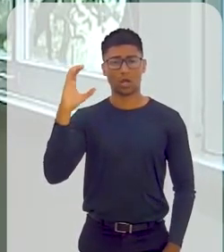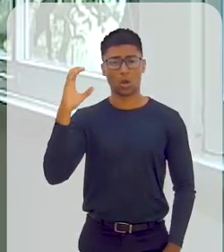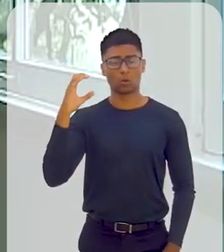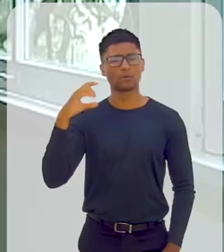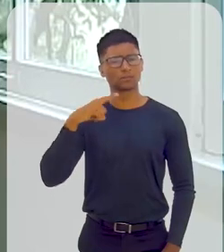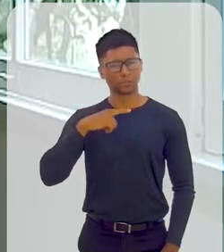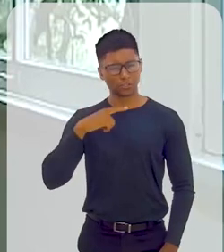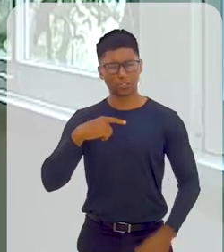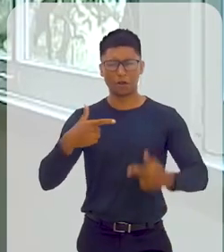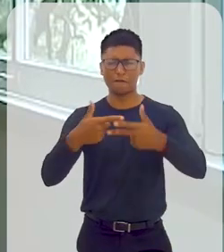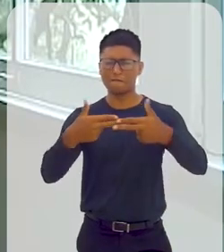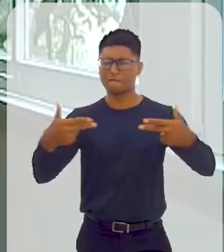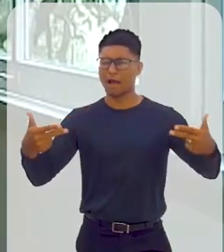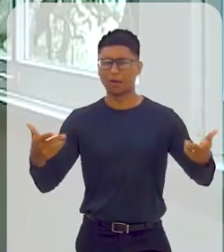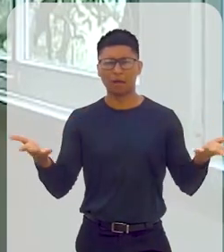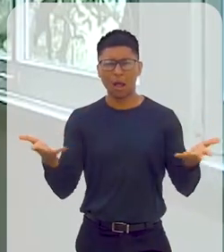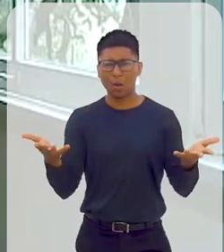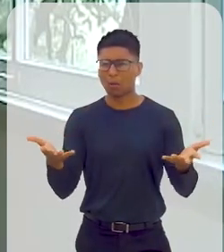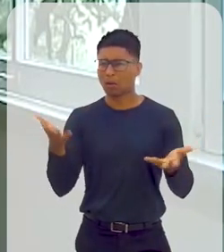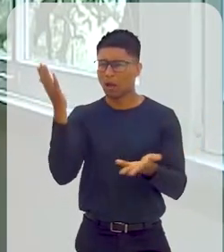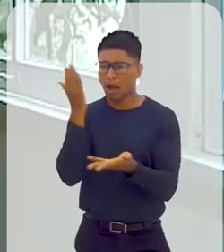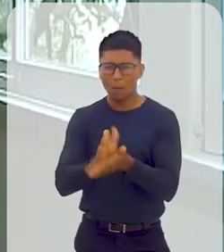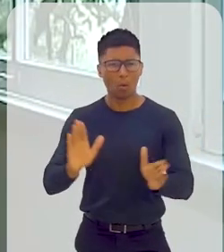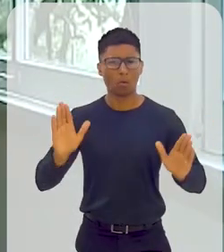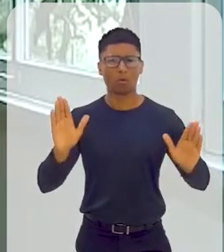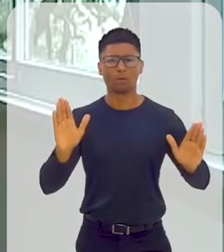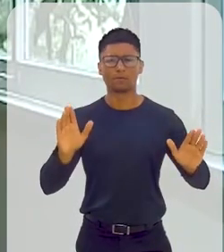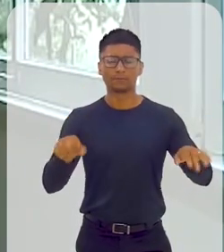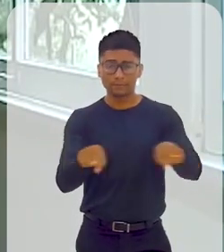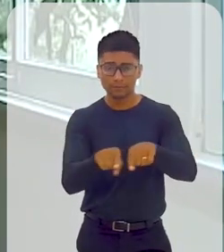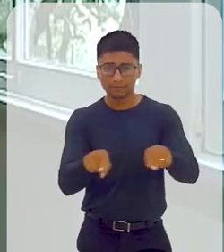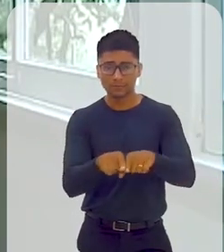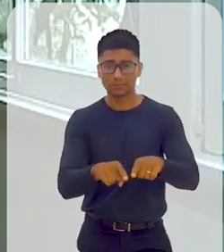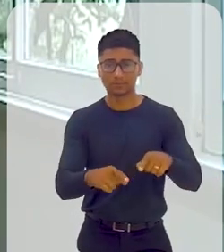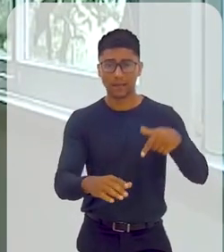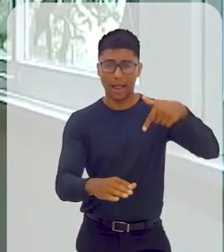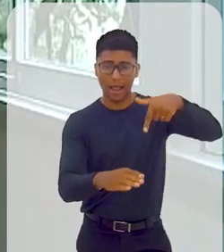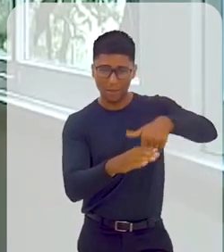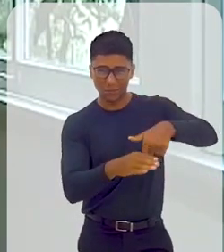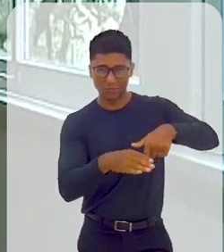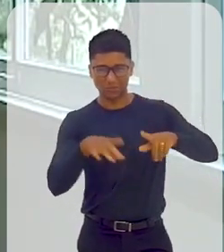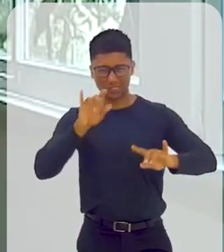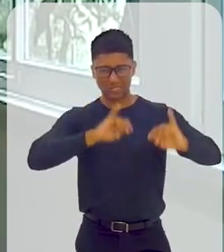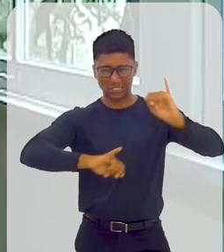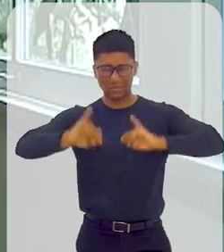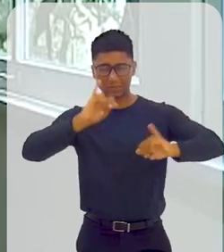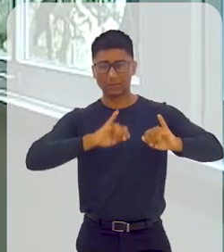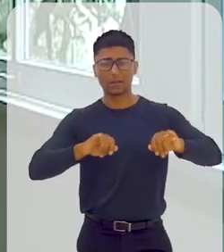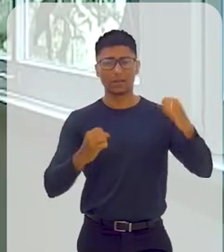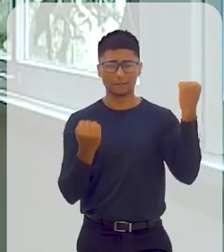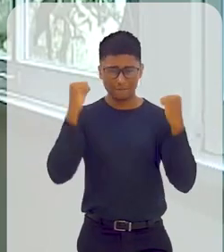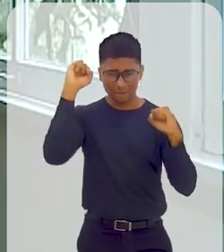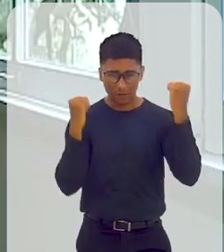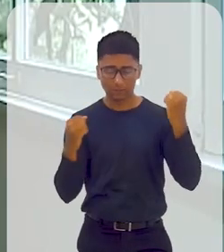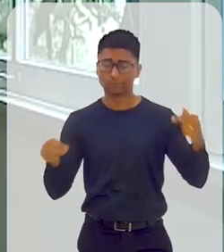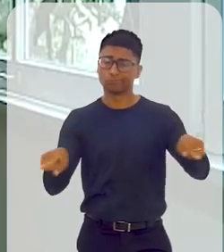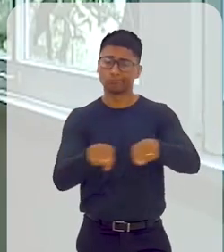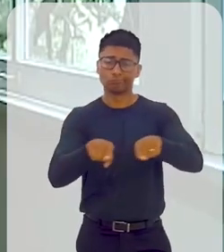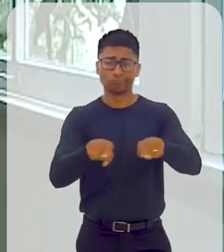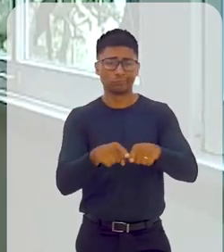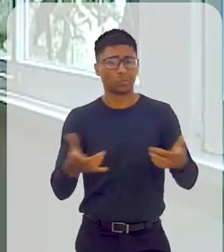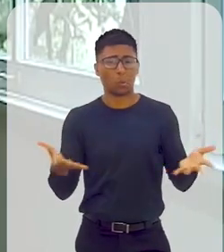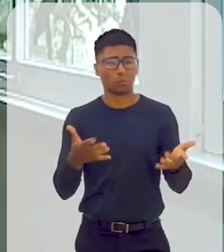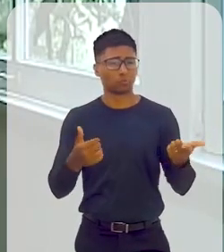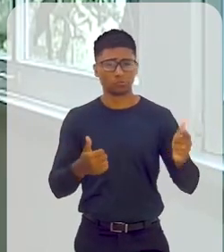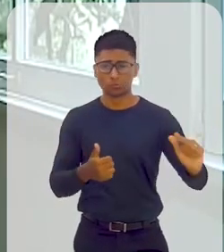estaleiros que acabaram, não existem mais. A indústria da petroquímica também, o petróleo, que hoje em dia não se